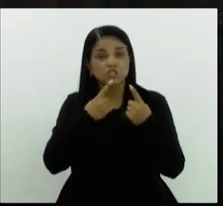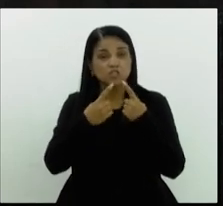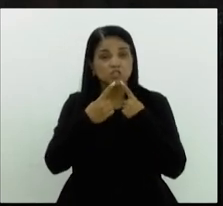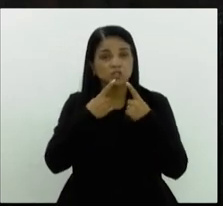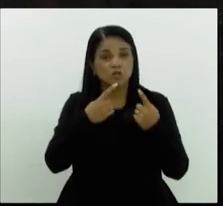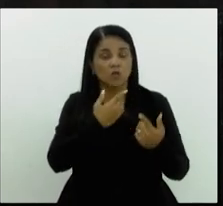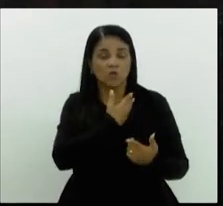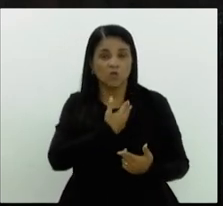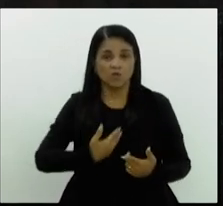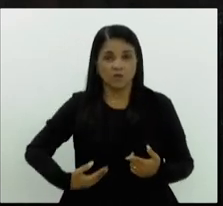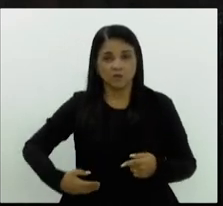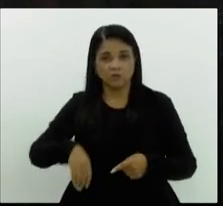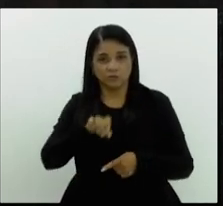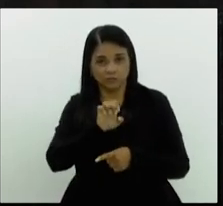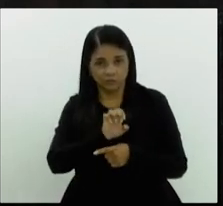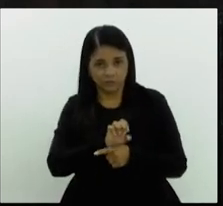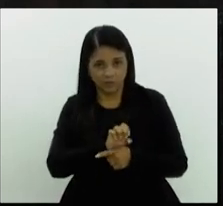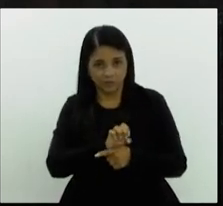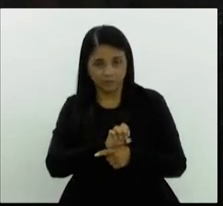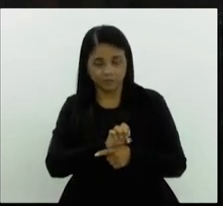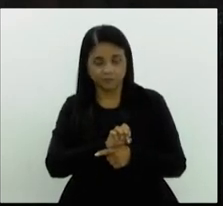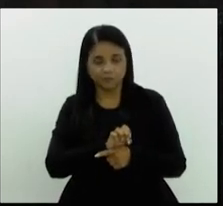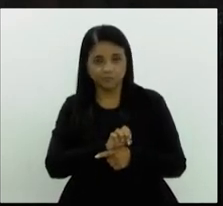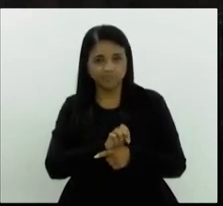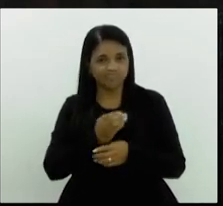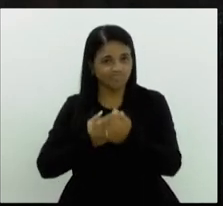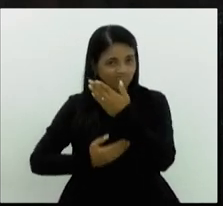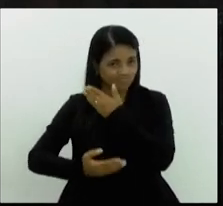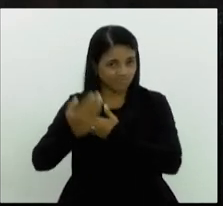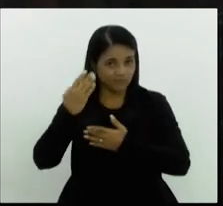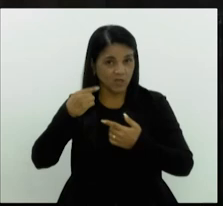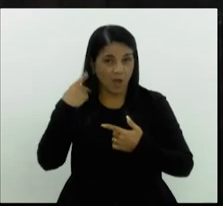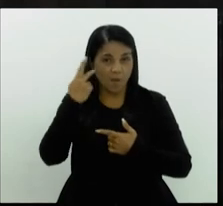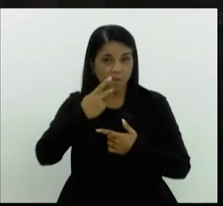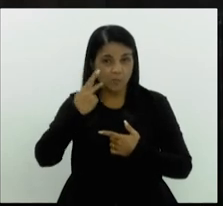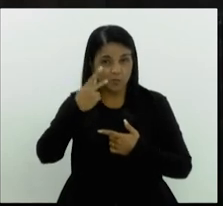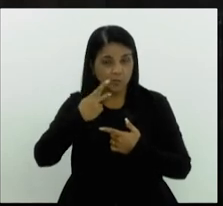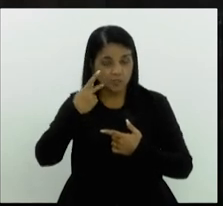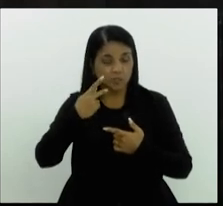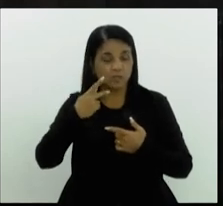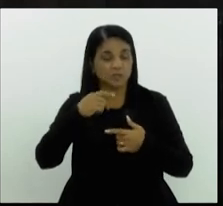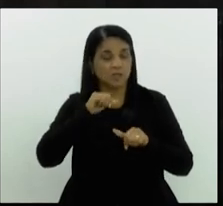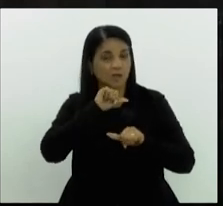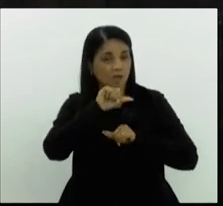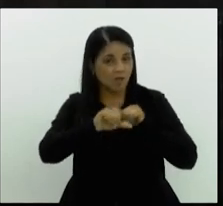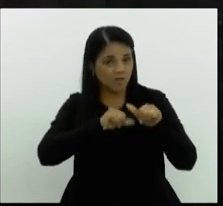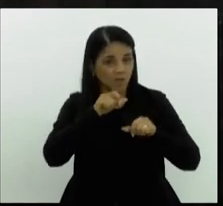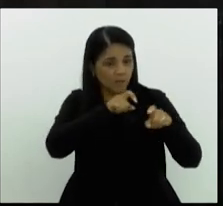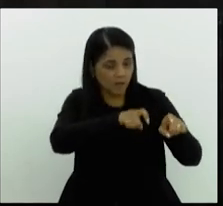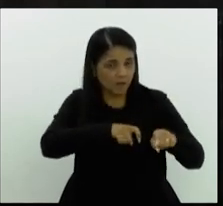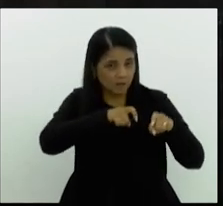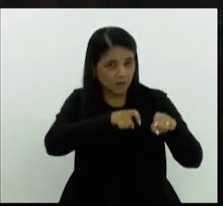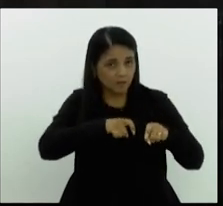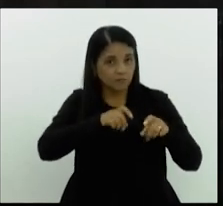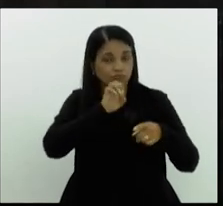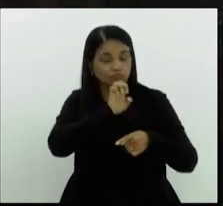o governo do Estado, à época, sobre a política de reforma agrária lá no Estado do Pará.